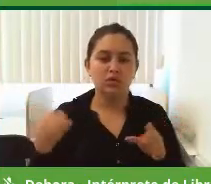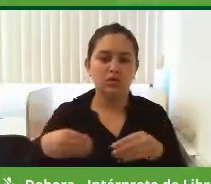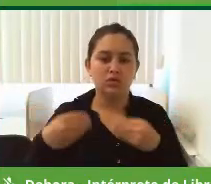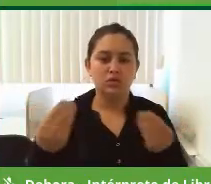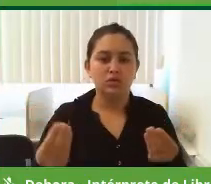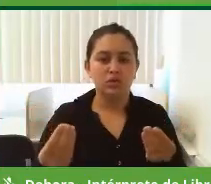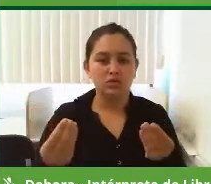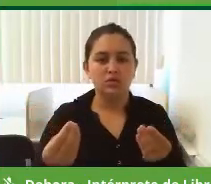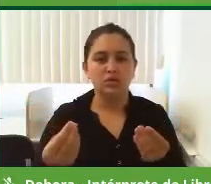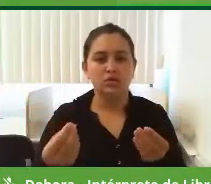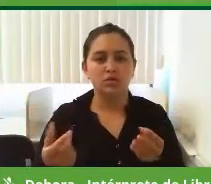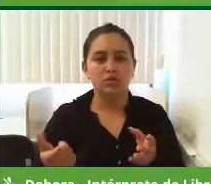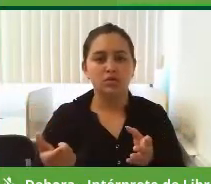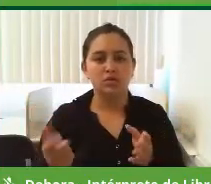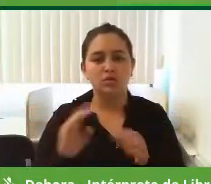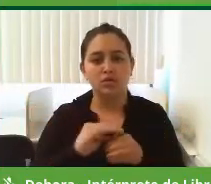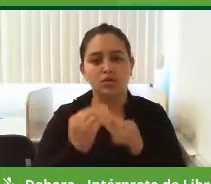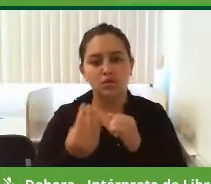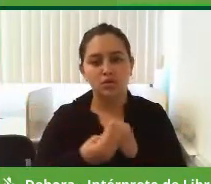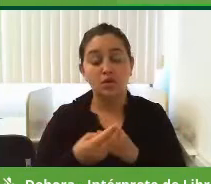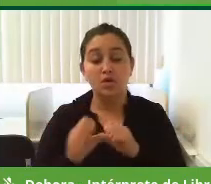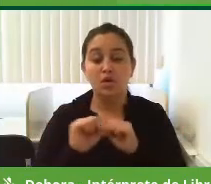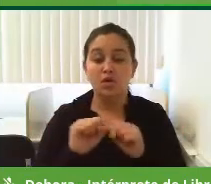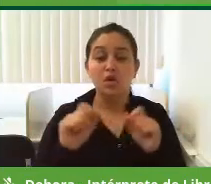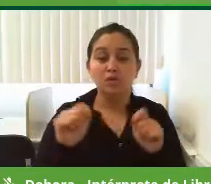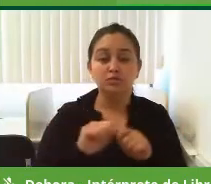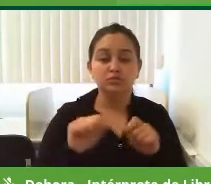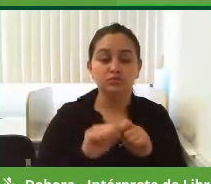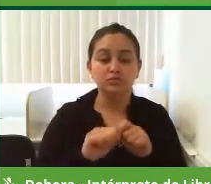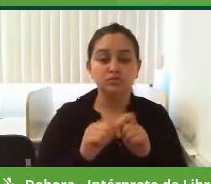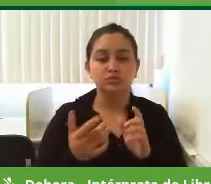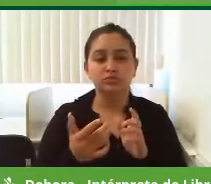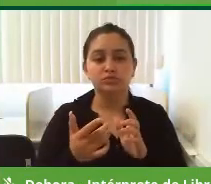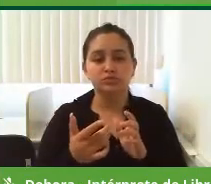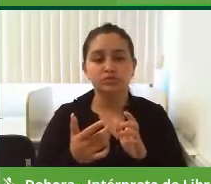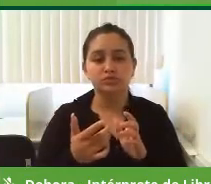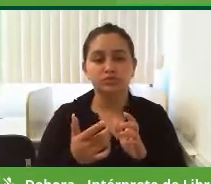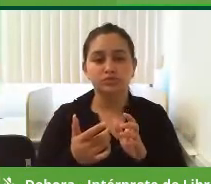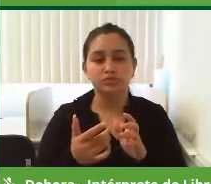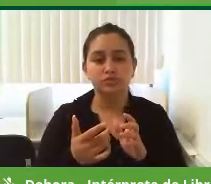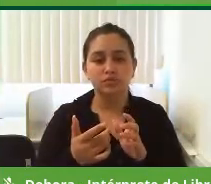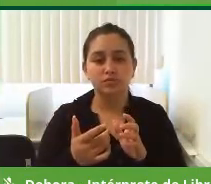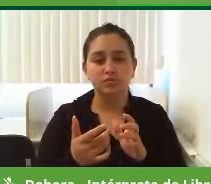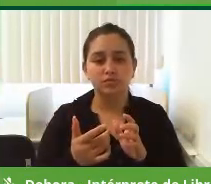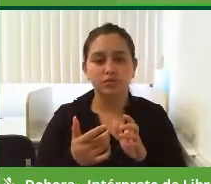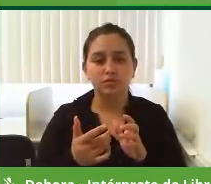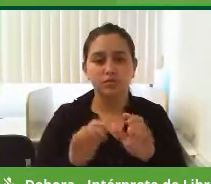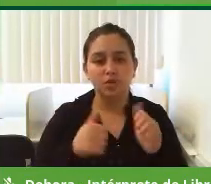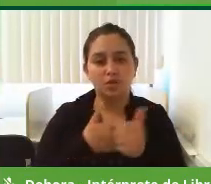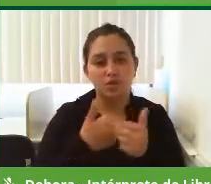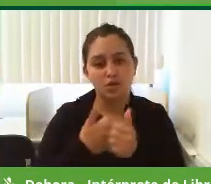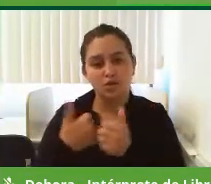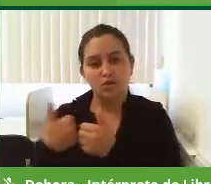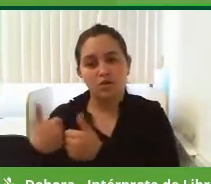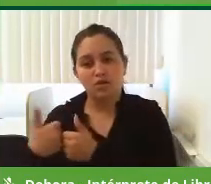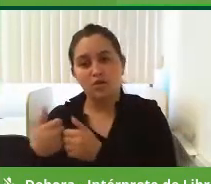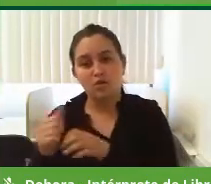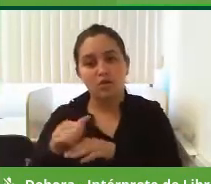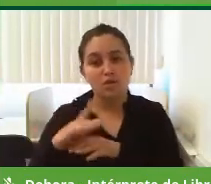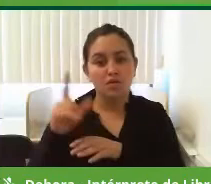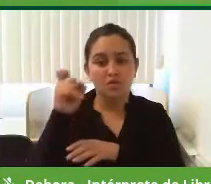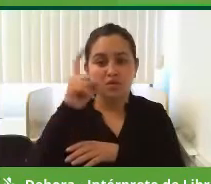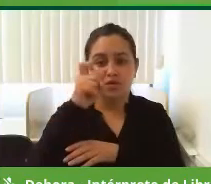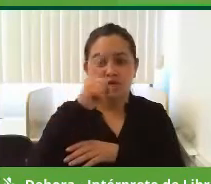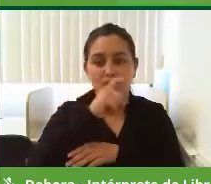prédios públicos para o bairro, para nós poder fazer, assim, vamos dizer assim, os prédios públicos meio próximos do outro. Porque nós vemos, assim, a dificuldade